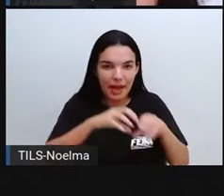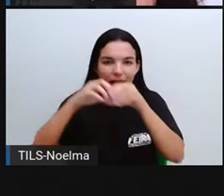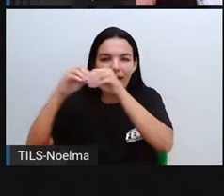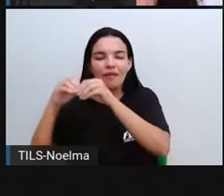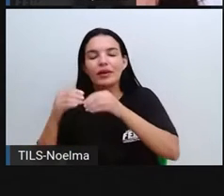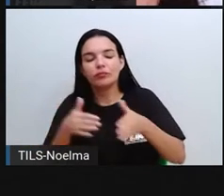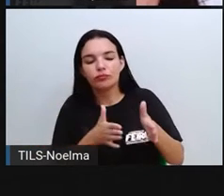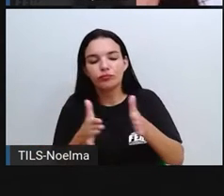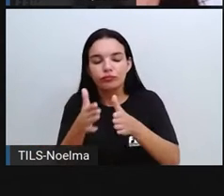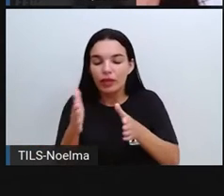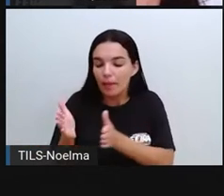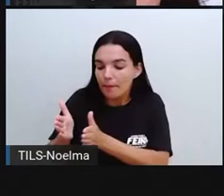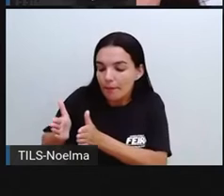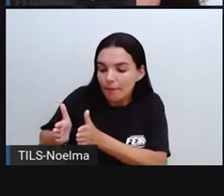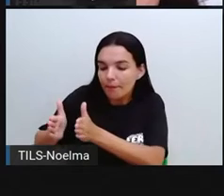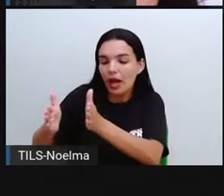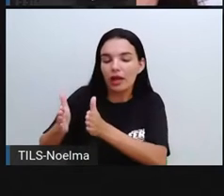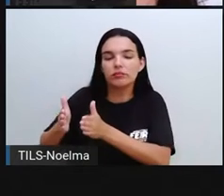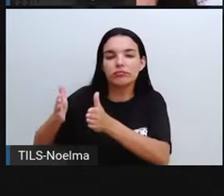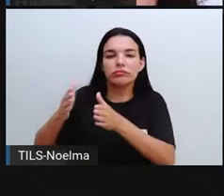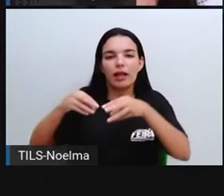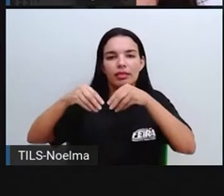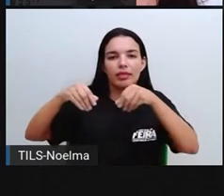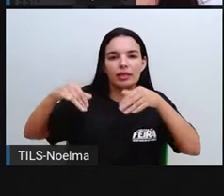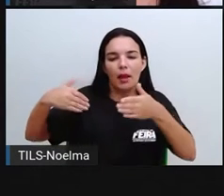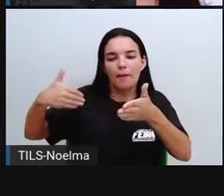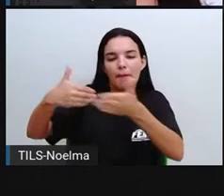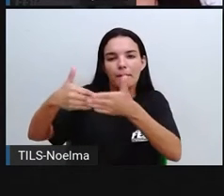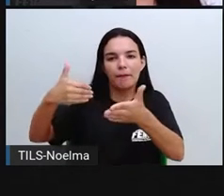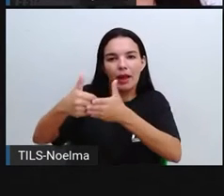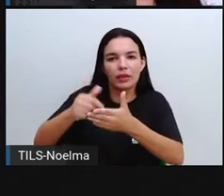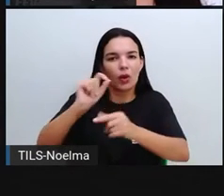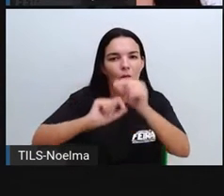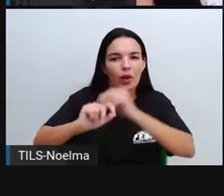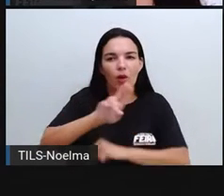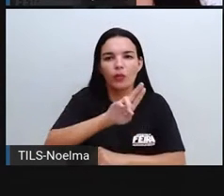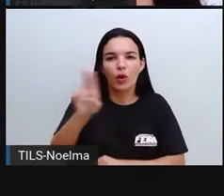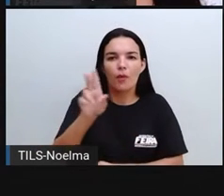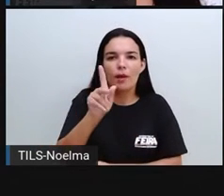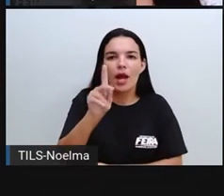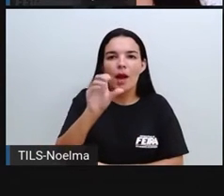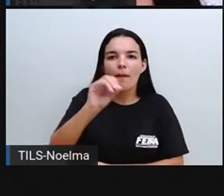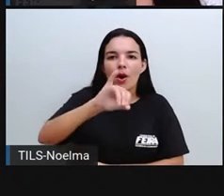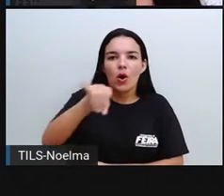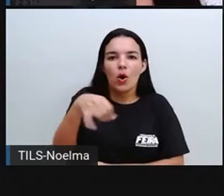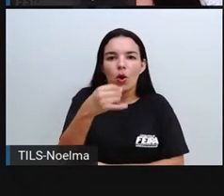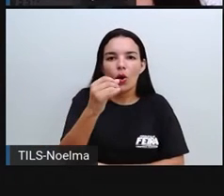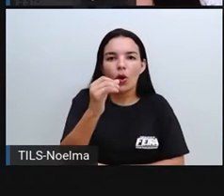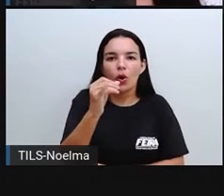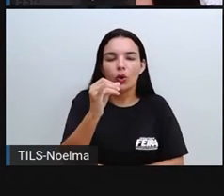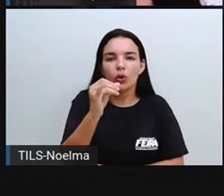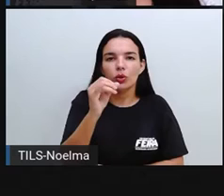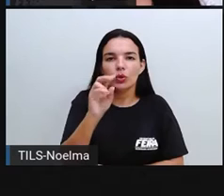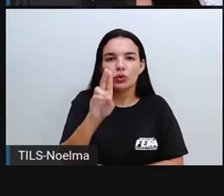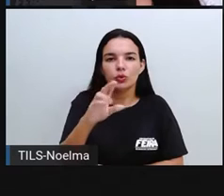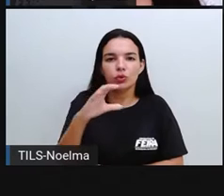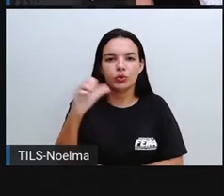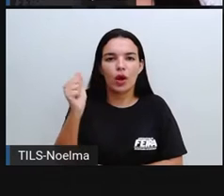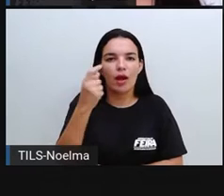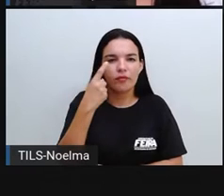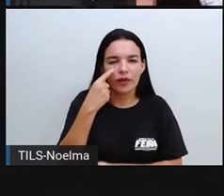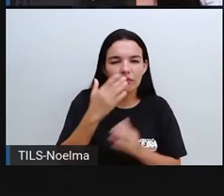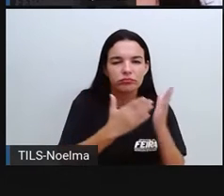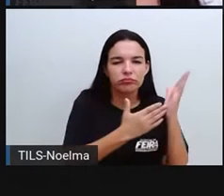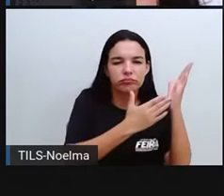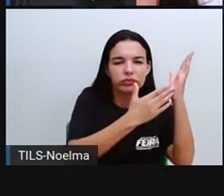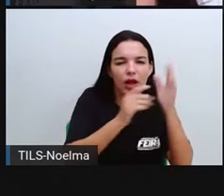aí desse rio Ipojuca, né? E se vocês observarem aqui, ó, mais lá no fundo, dá para